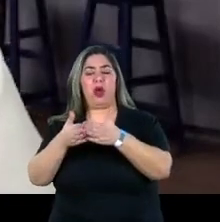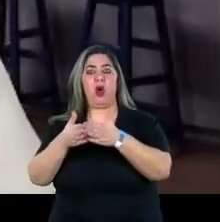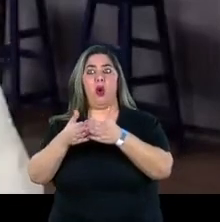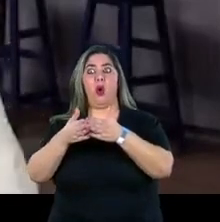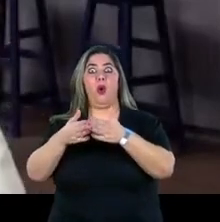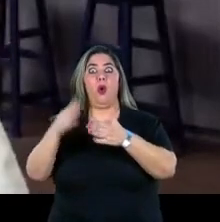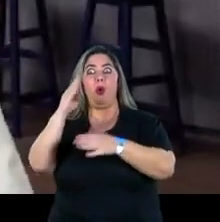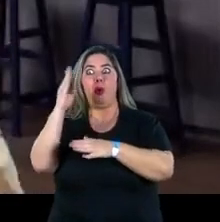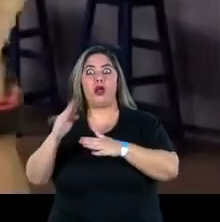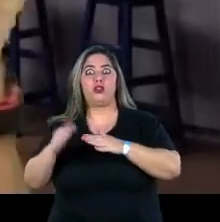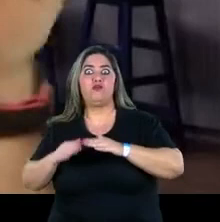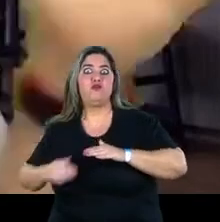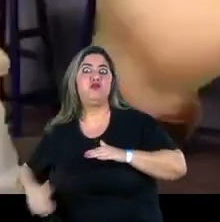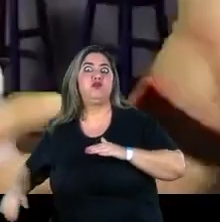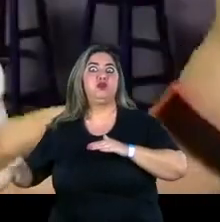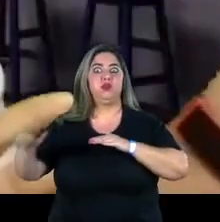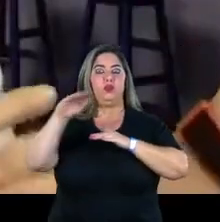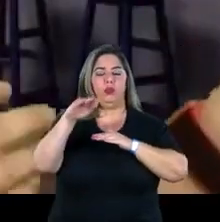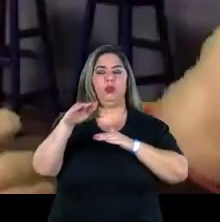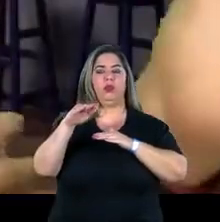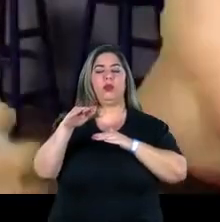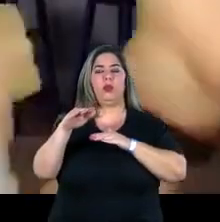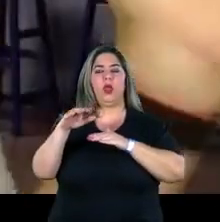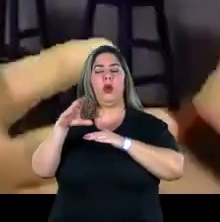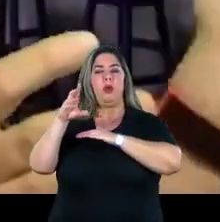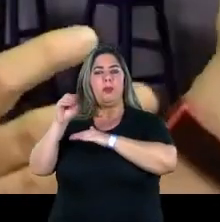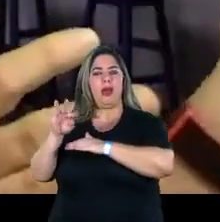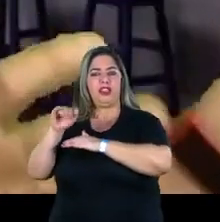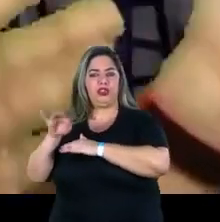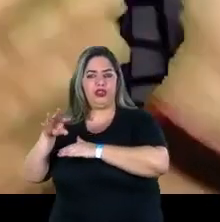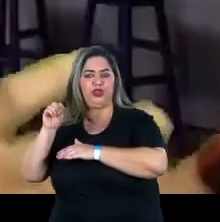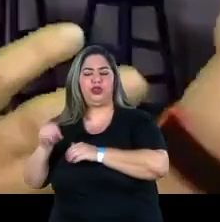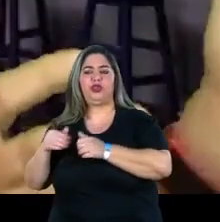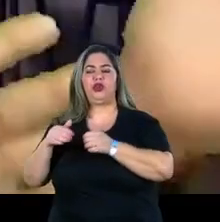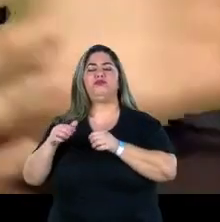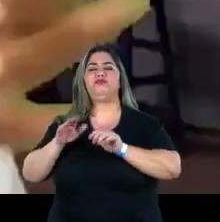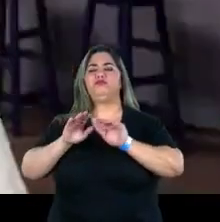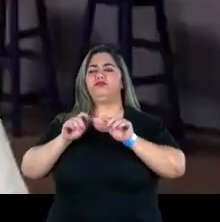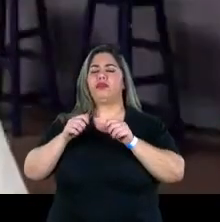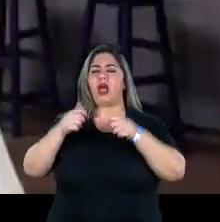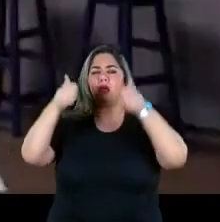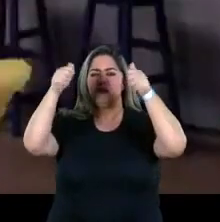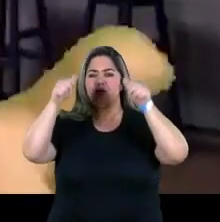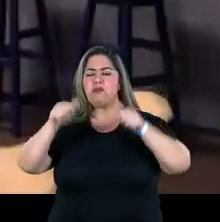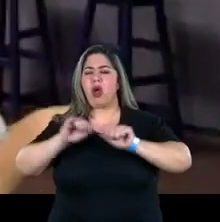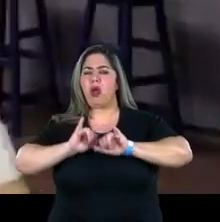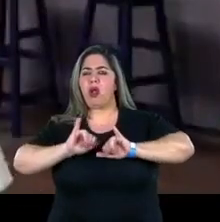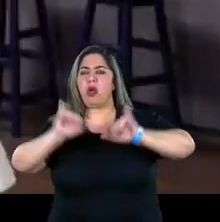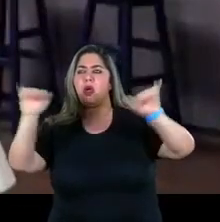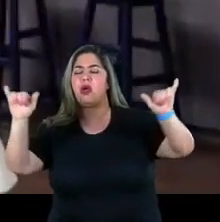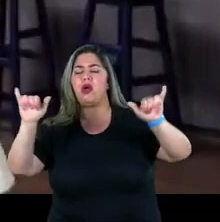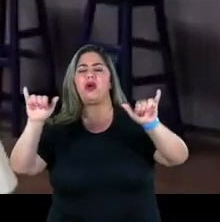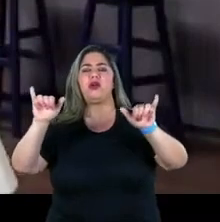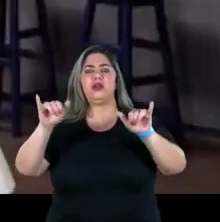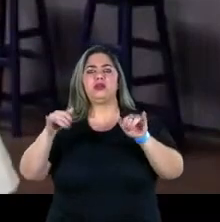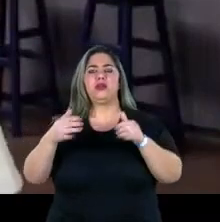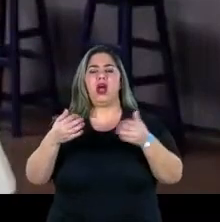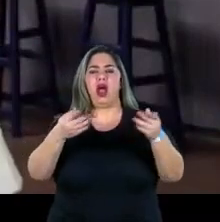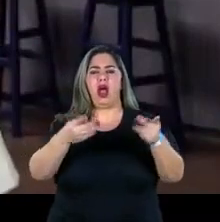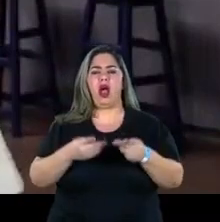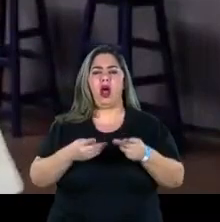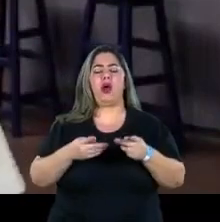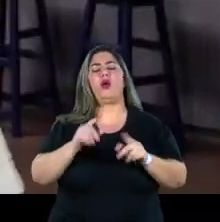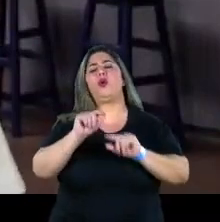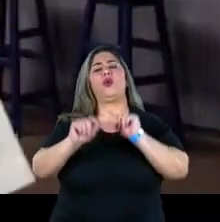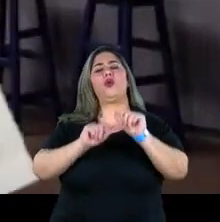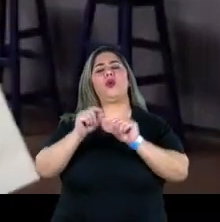Então o Brasil, quando o Betinho lança o Natal Sem Fome, a campanha da fome em 93, ele chegou à mão dele pelo IPEI